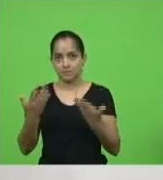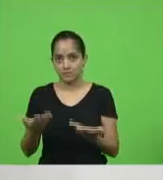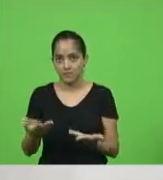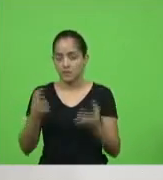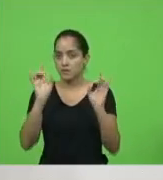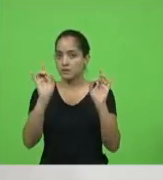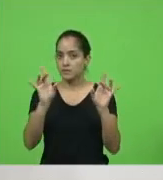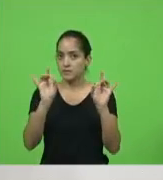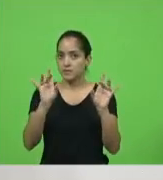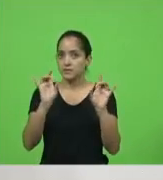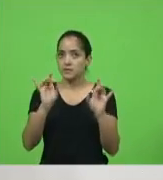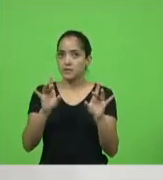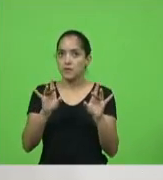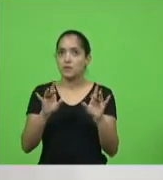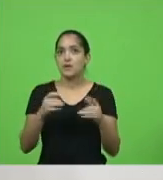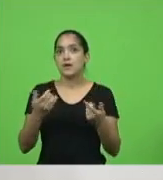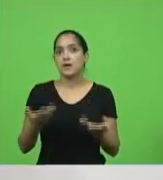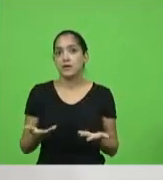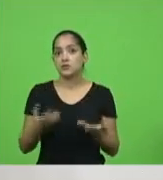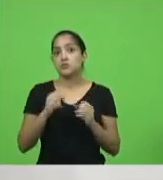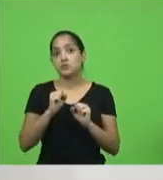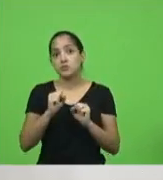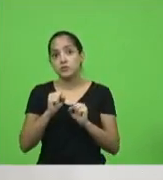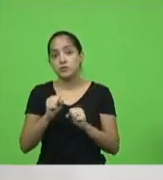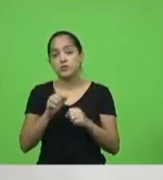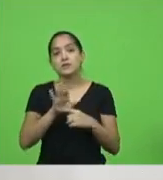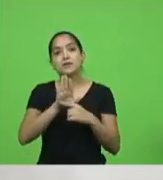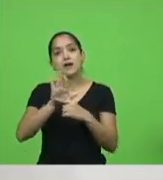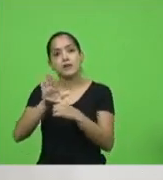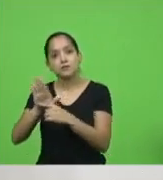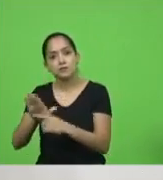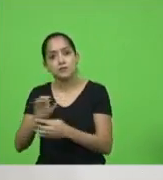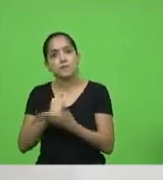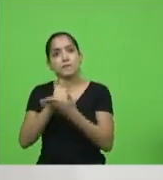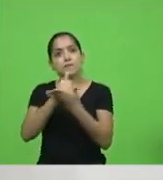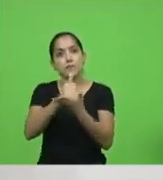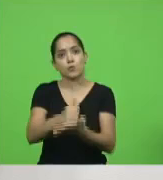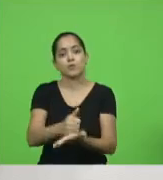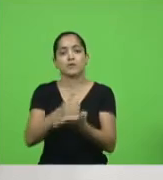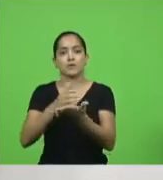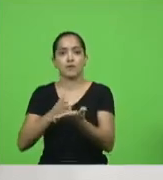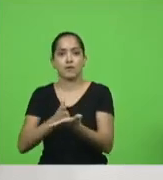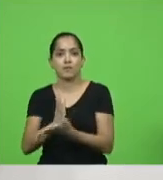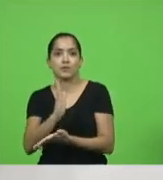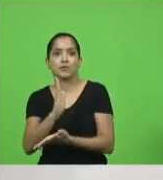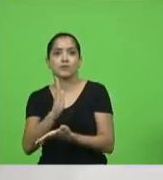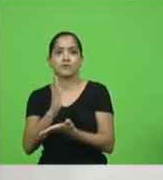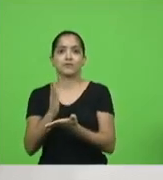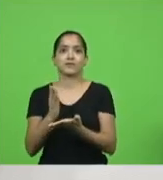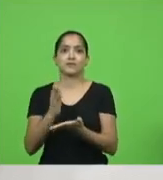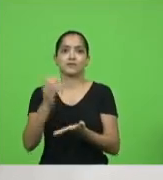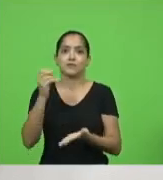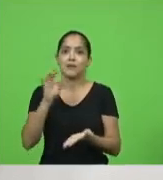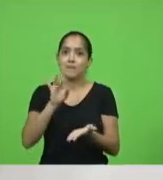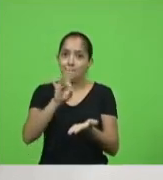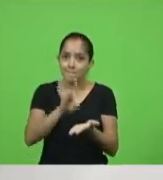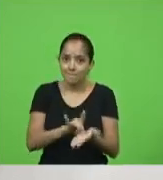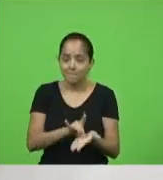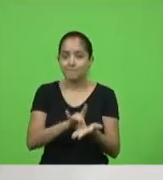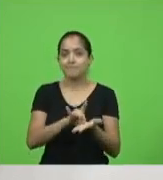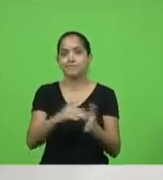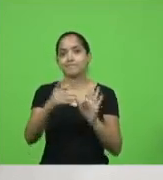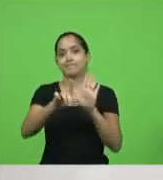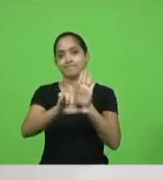especial, nós poderíamos contribuir com a causa, aprovando, formalizando leis que, de fato,